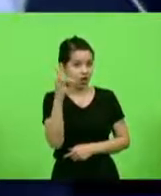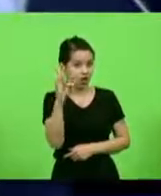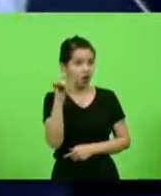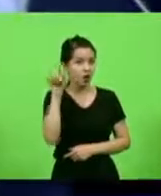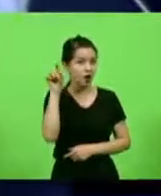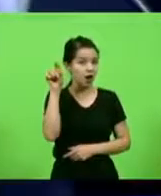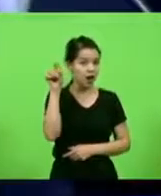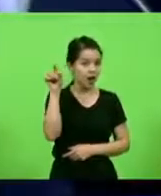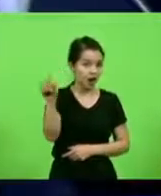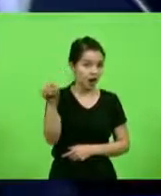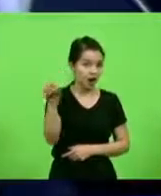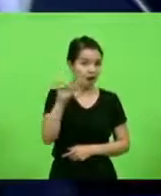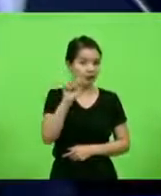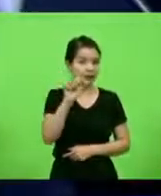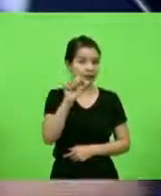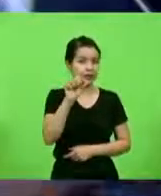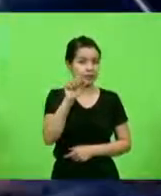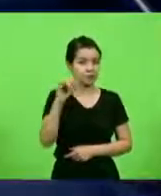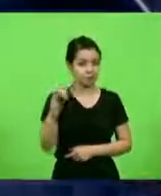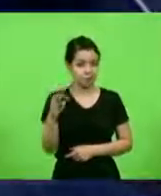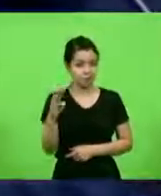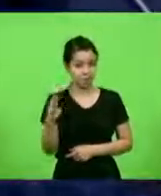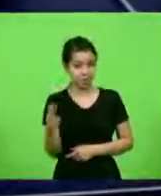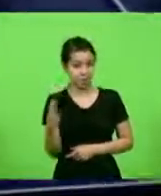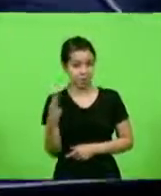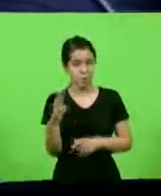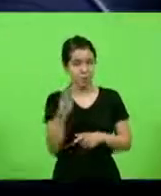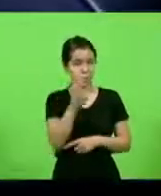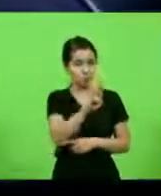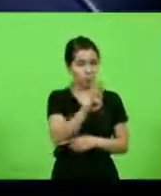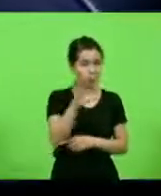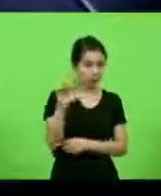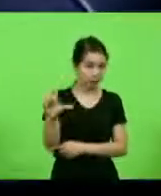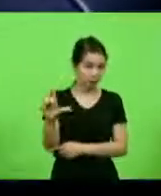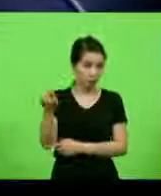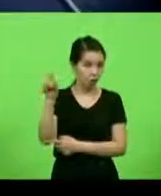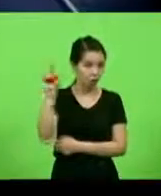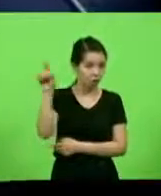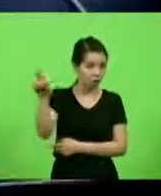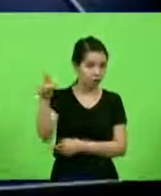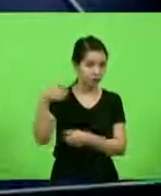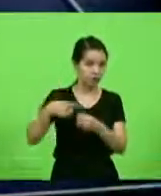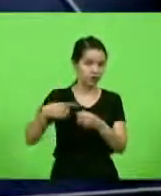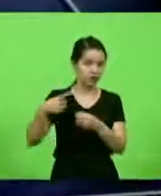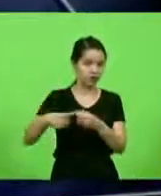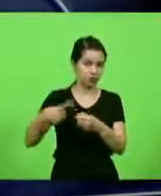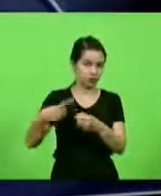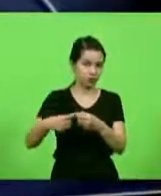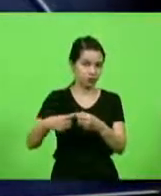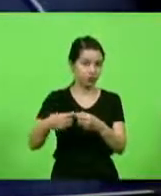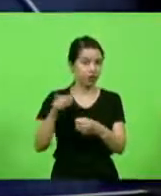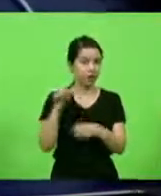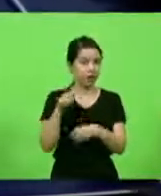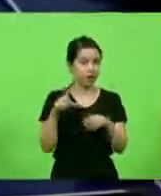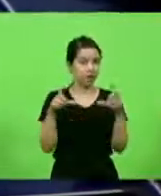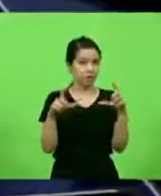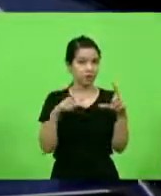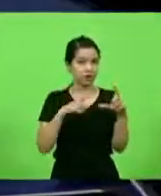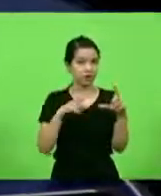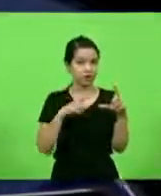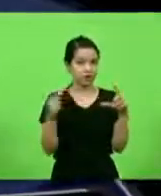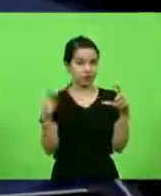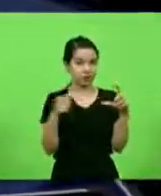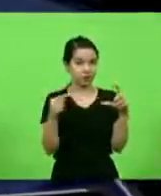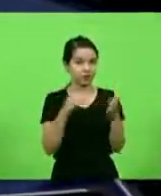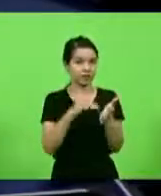Cib, em Blumenau. Nessa foto aqui estão alguns secretários do governo, o sujeito